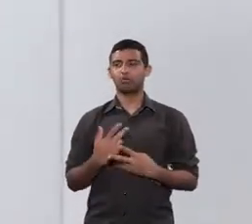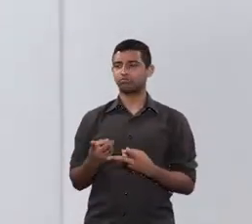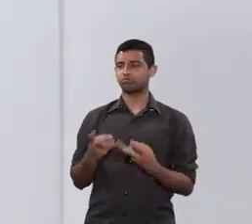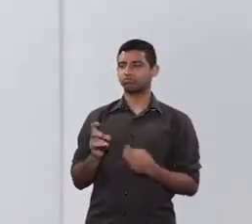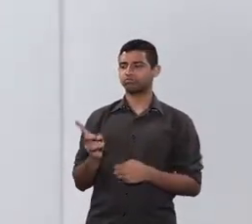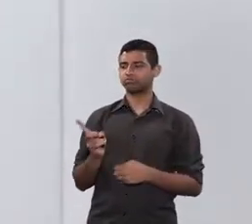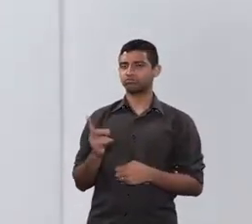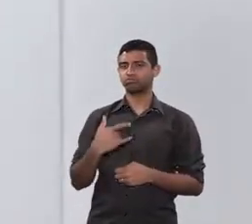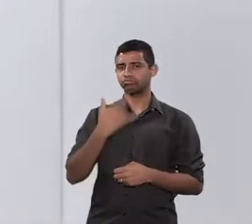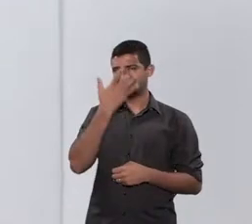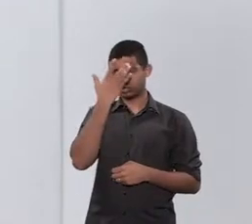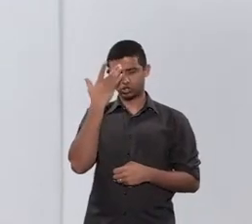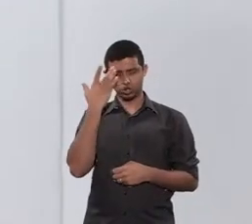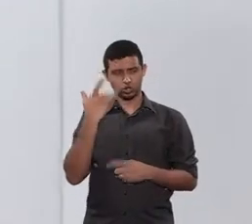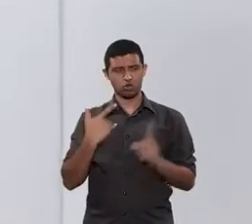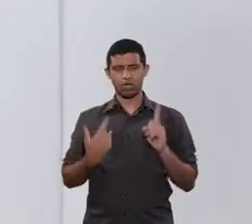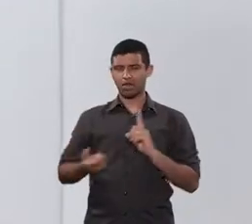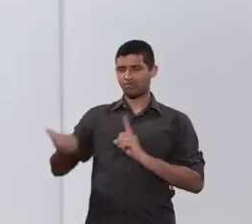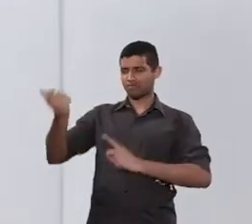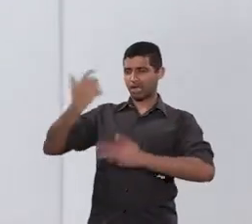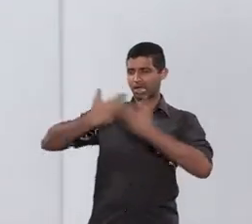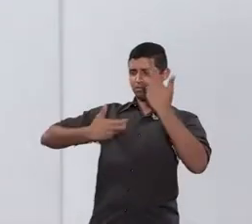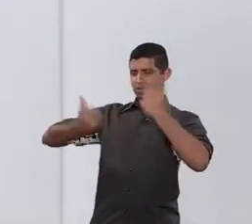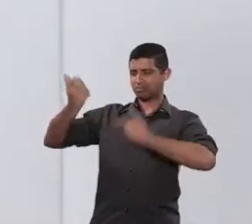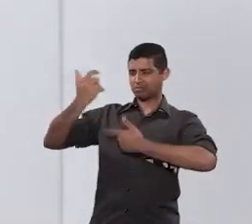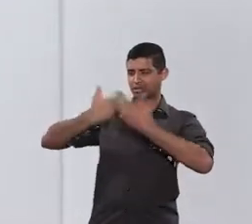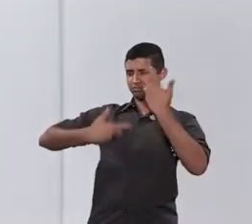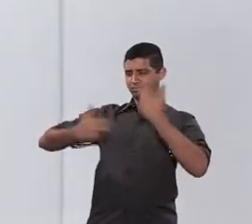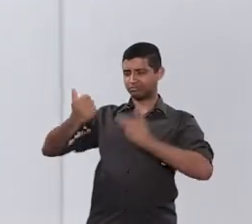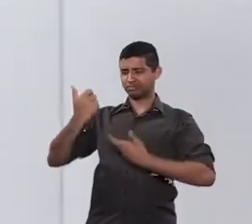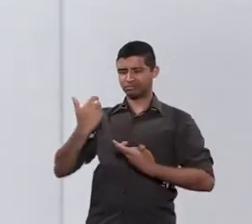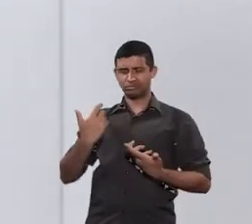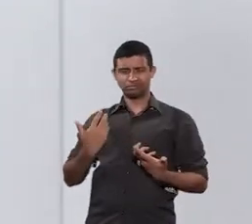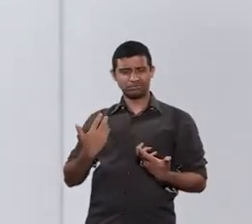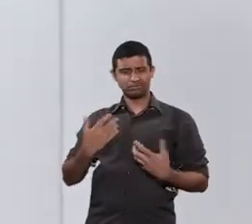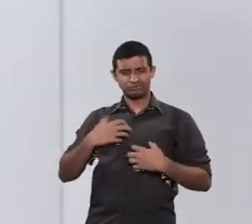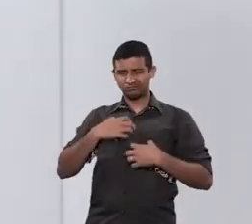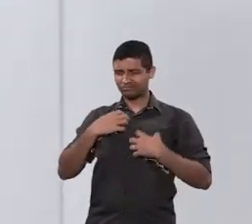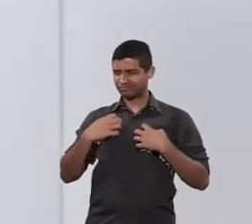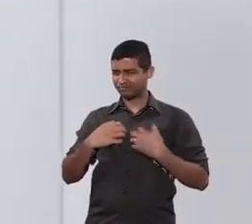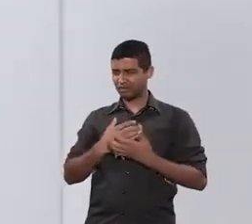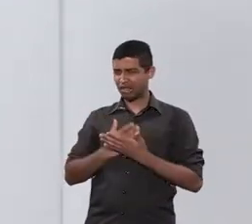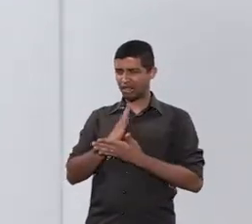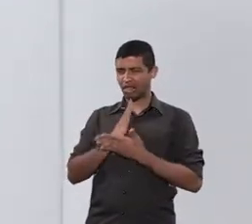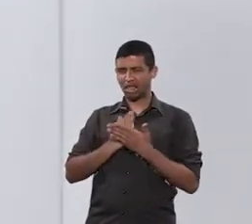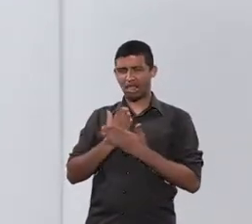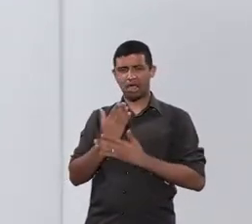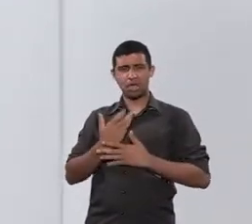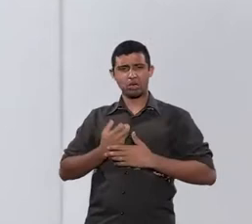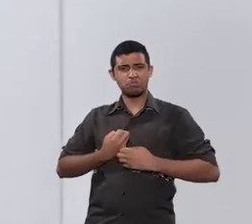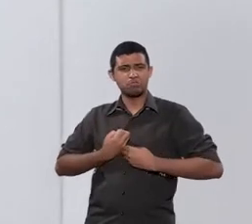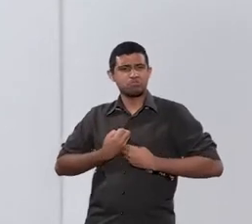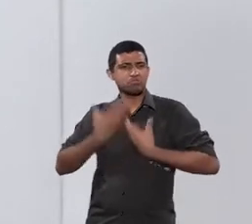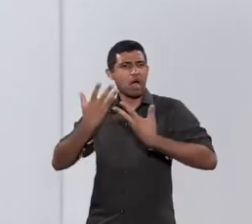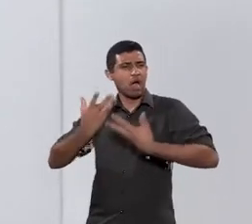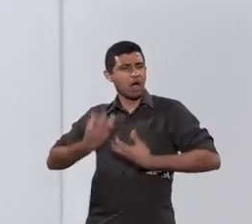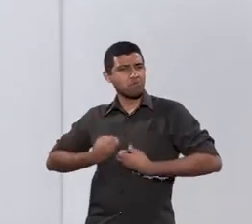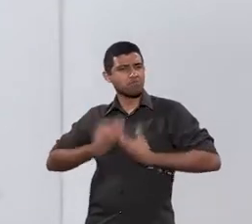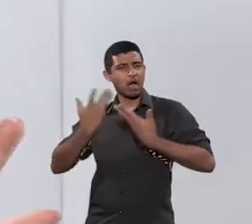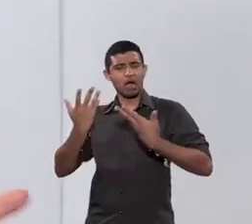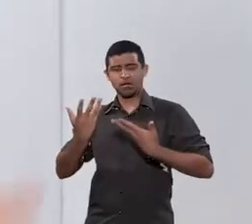sem perceber, a pessoa que não está feliz, não está confortável naquele momento, ela começa a expressar uma coisa, começa